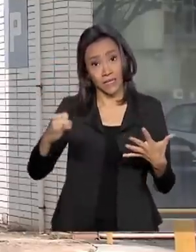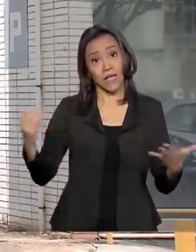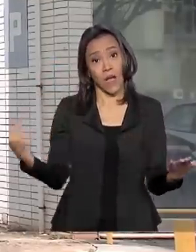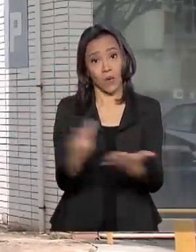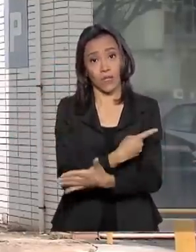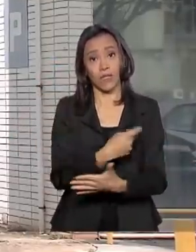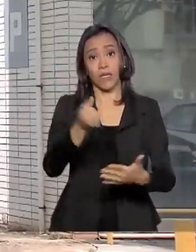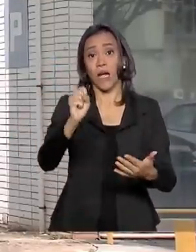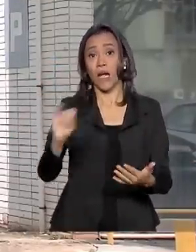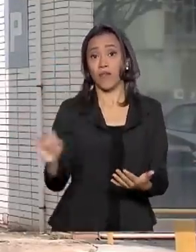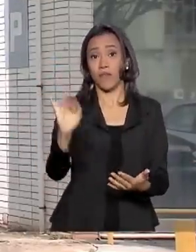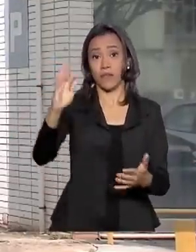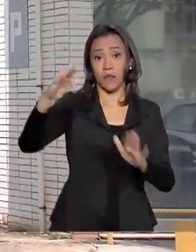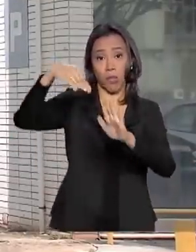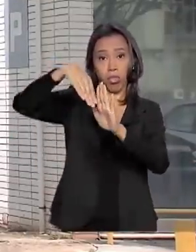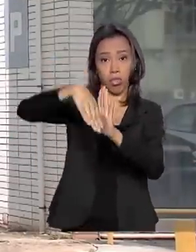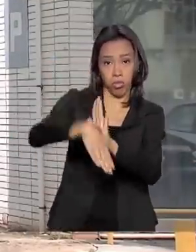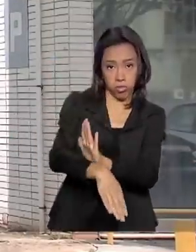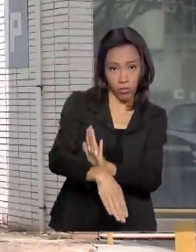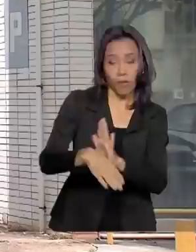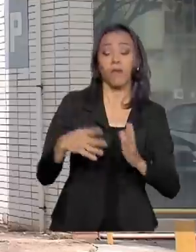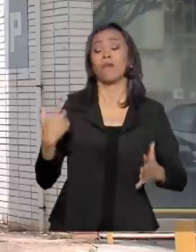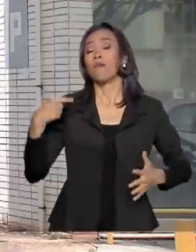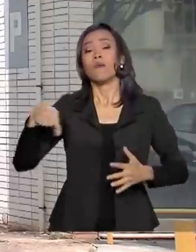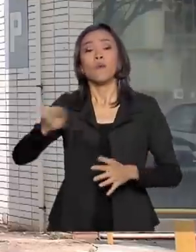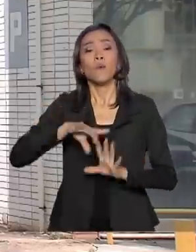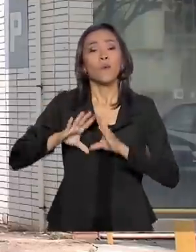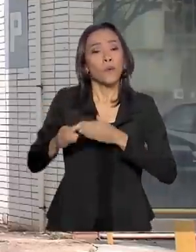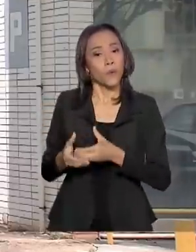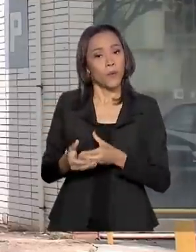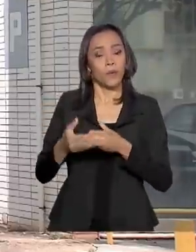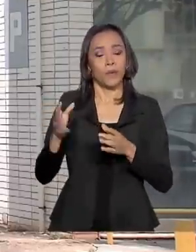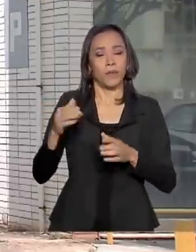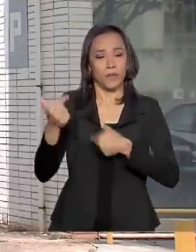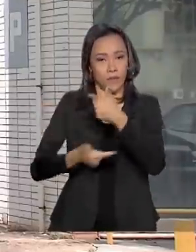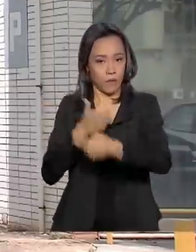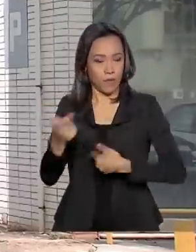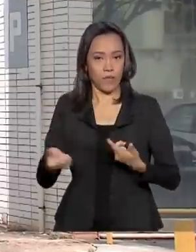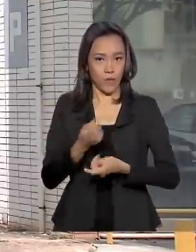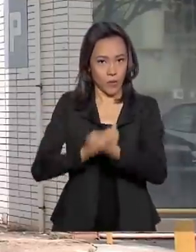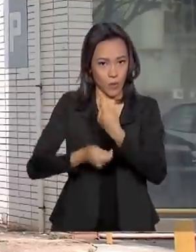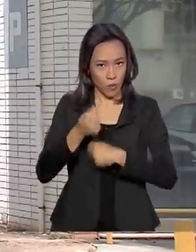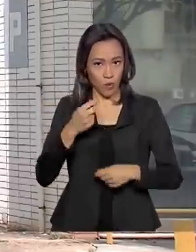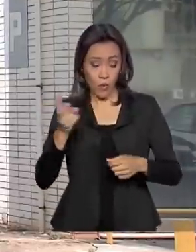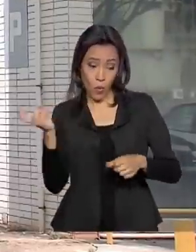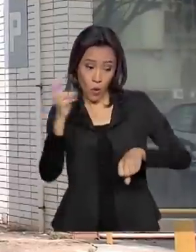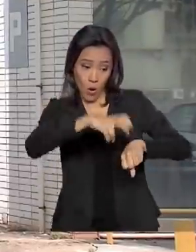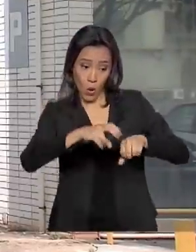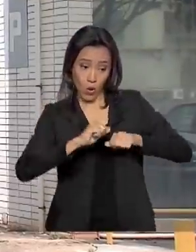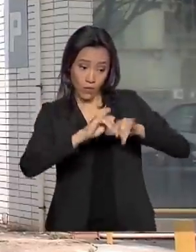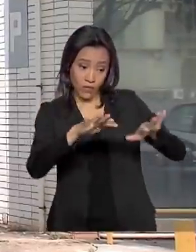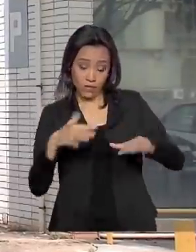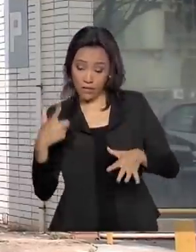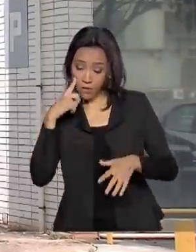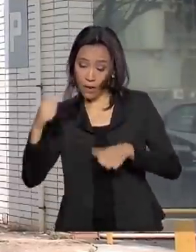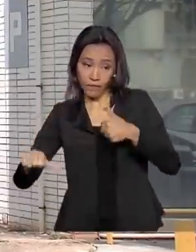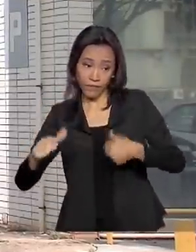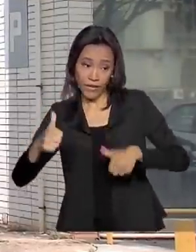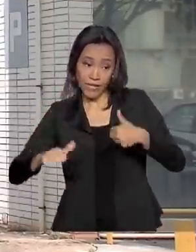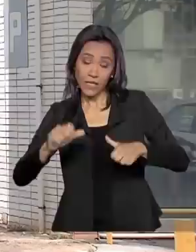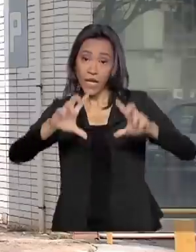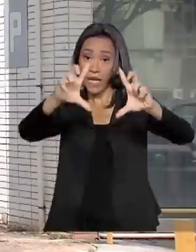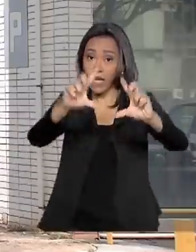Entre os efeitos esperados pela equipe econômica, como resultado do avanço do novo coronavírus, estão a redução das